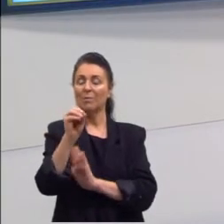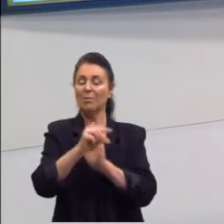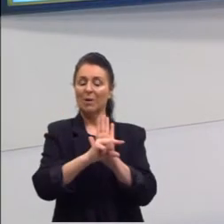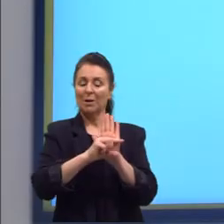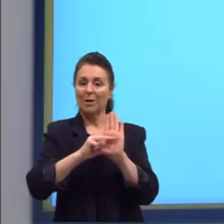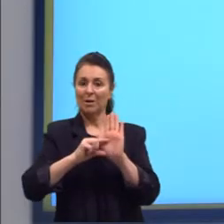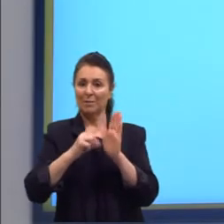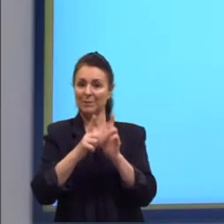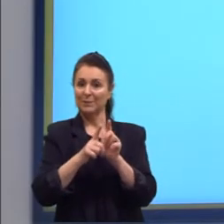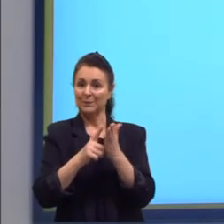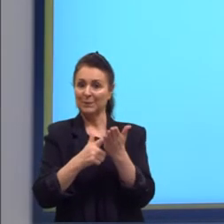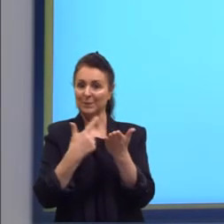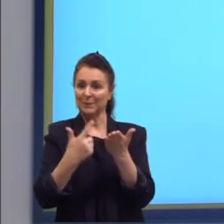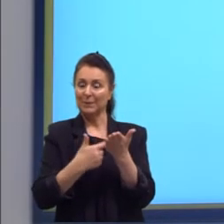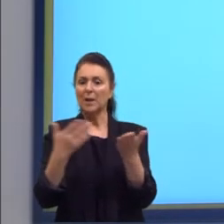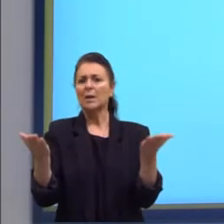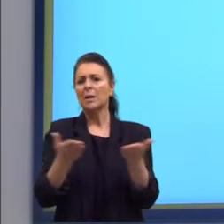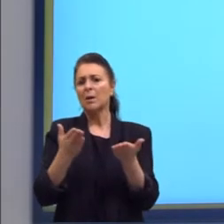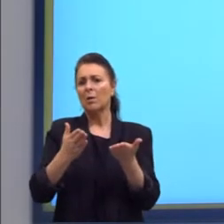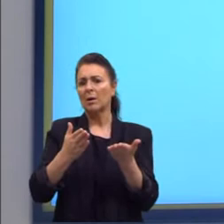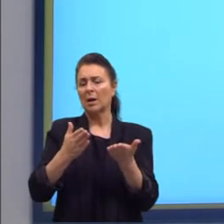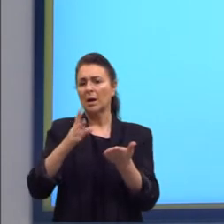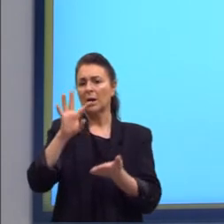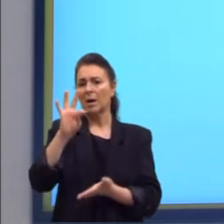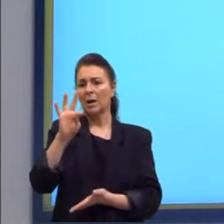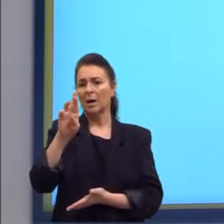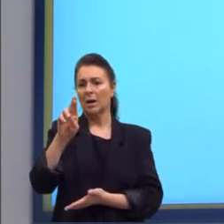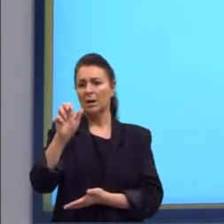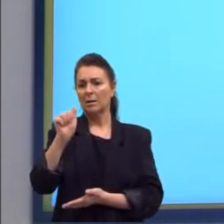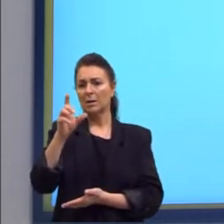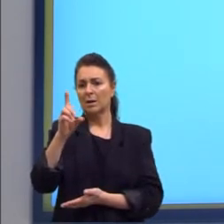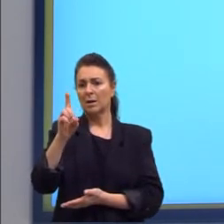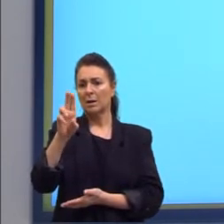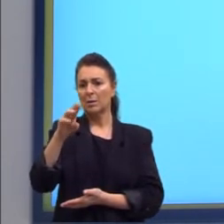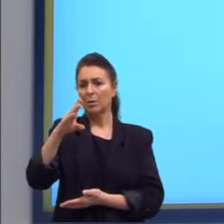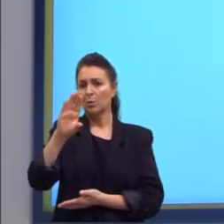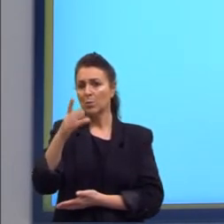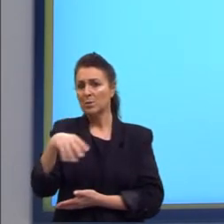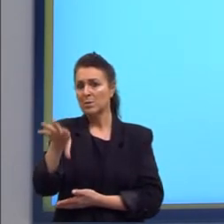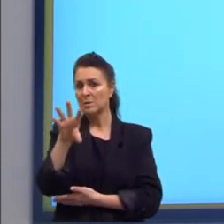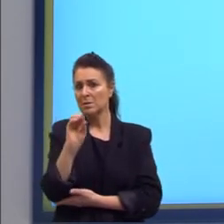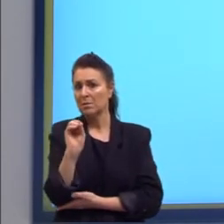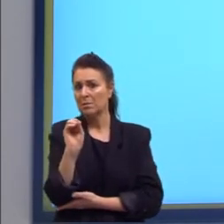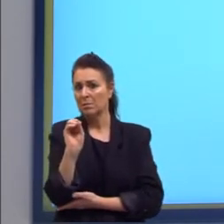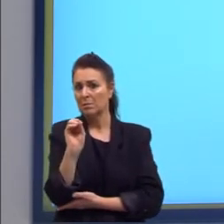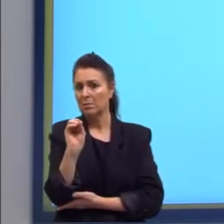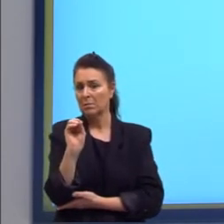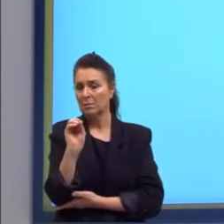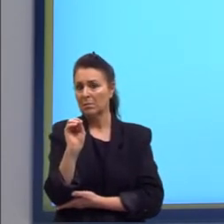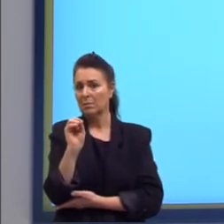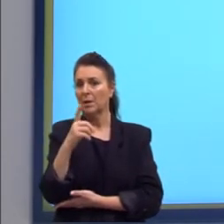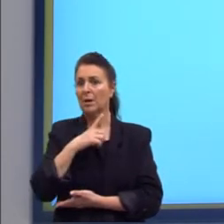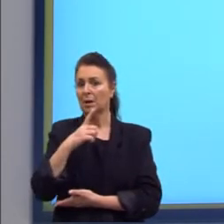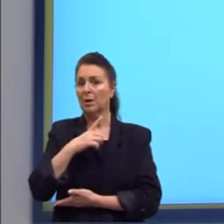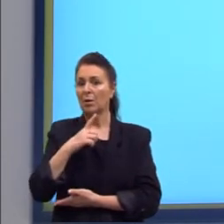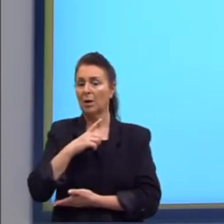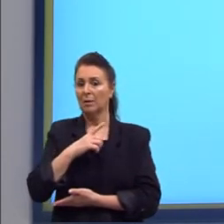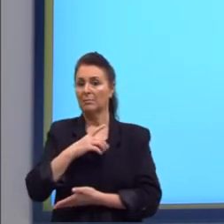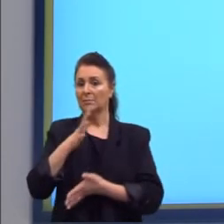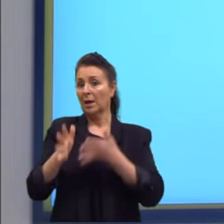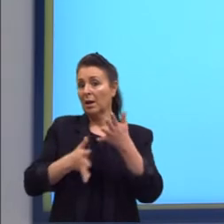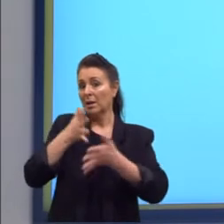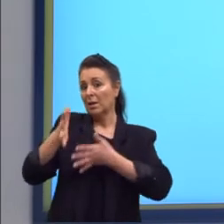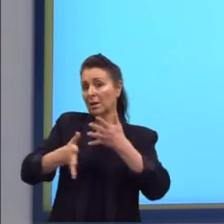E a tradução? Vocês já ouviram falar muito em tradução, não é? Aqui no cantinho da tela a gente tem a tradução em Libras,